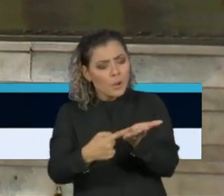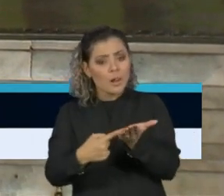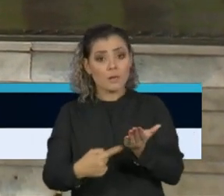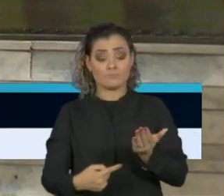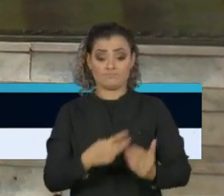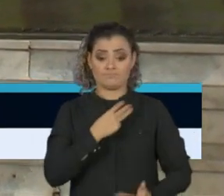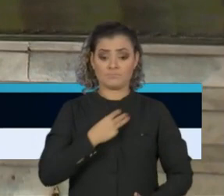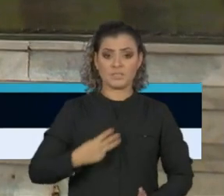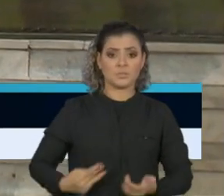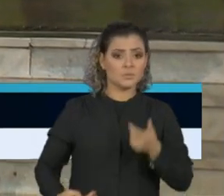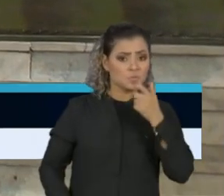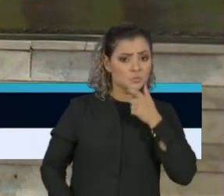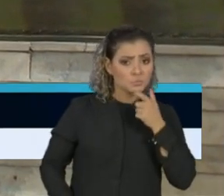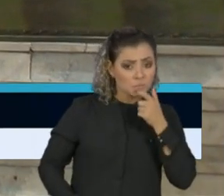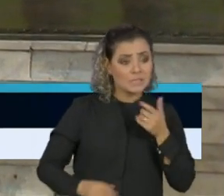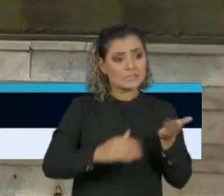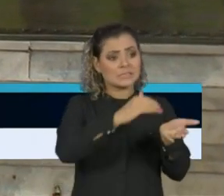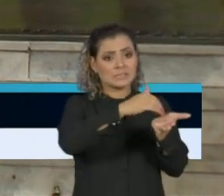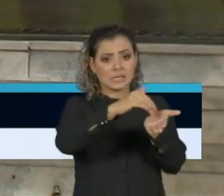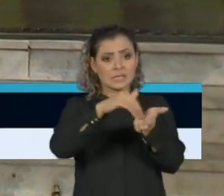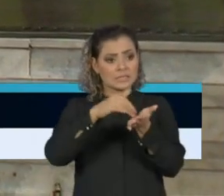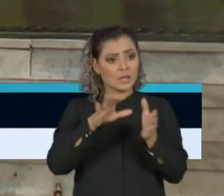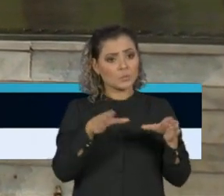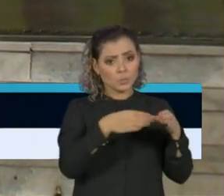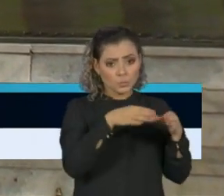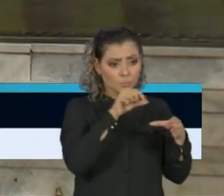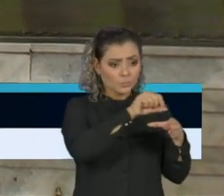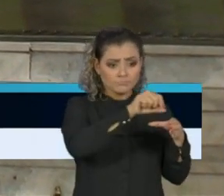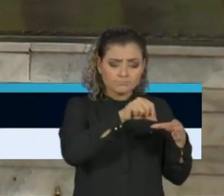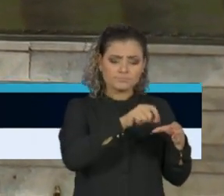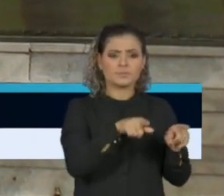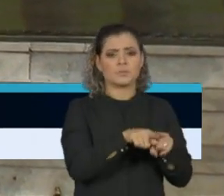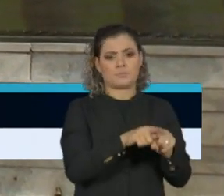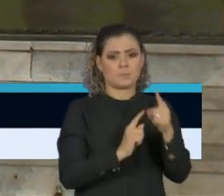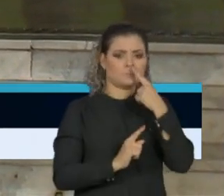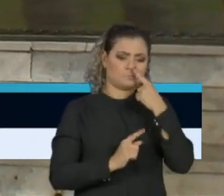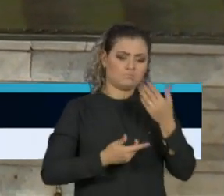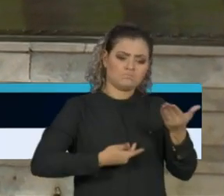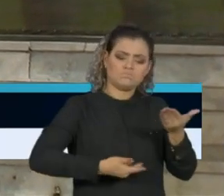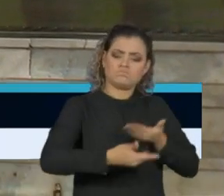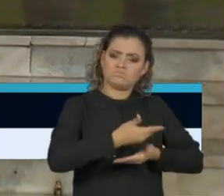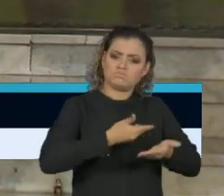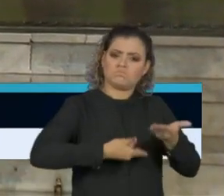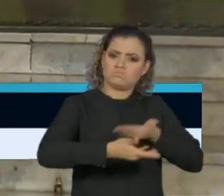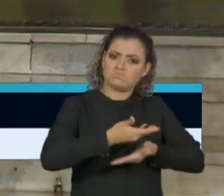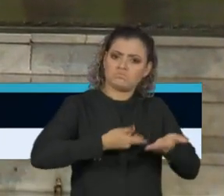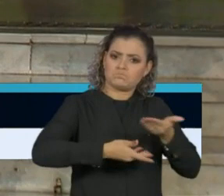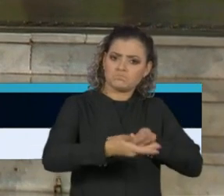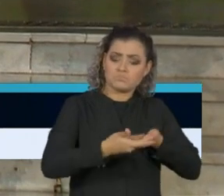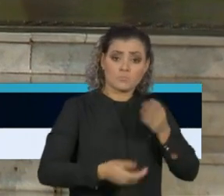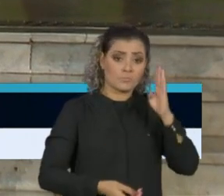ministro, quanto dos seus secretários executivos. O secretário executivo principal